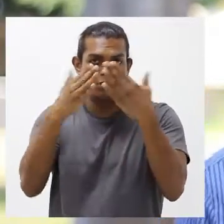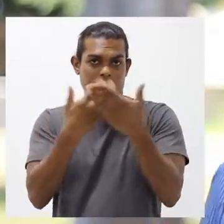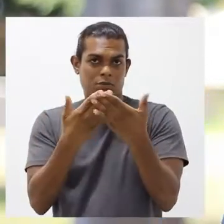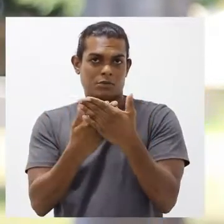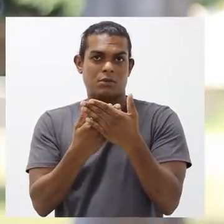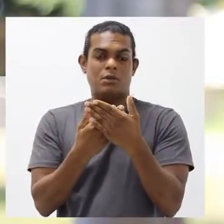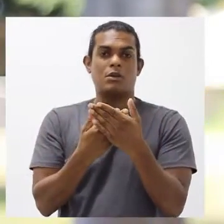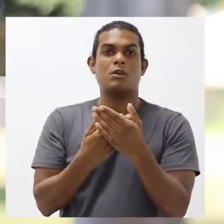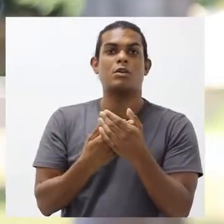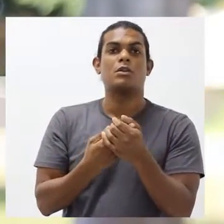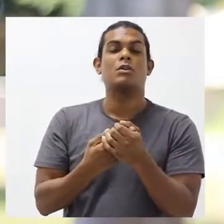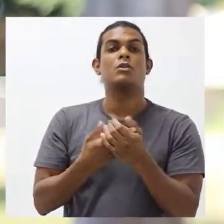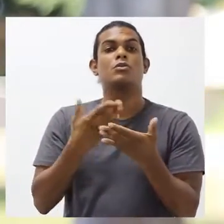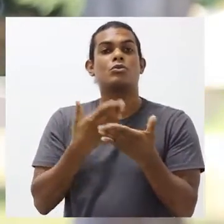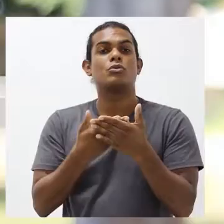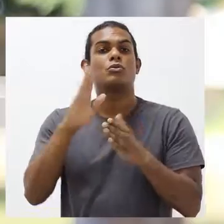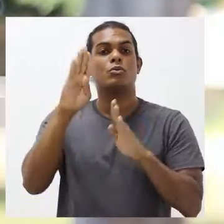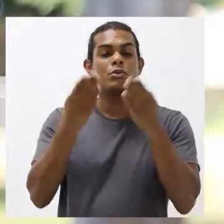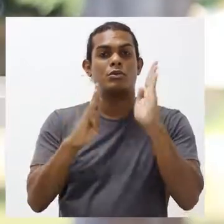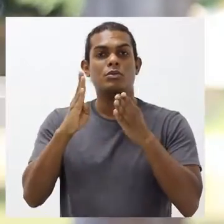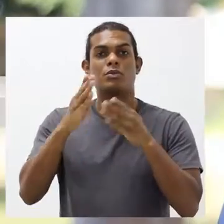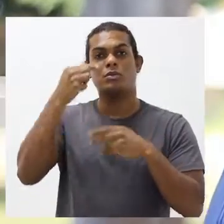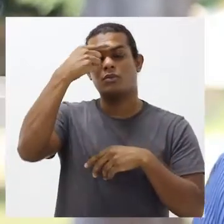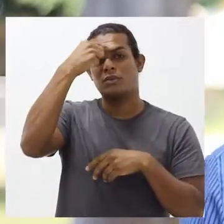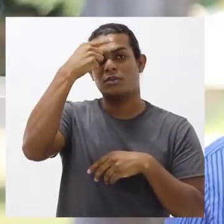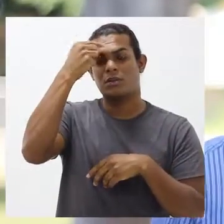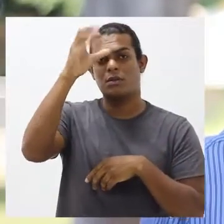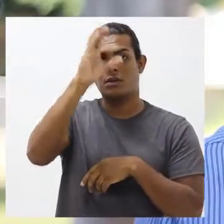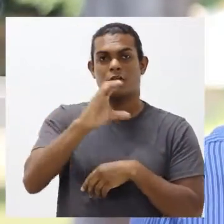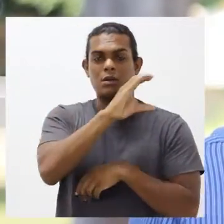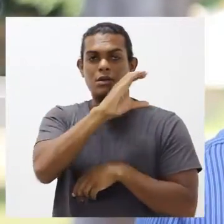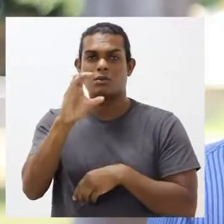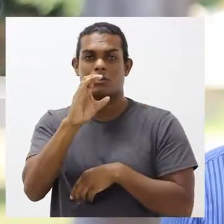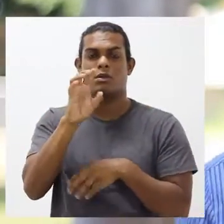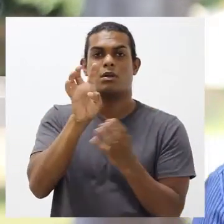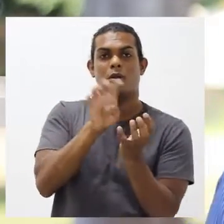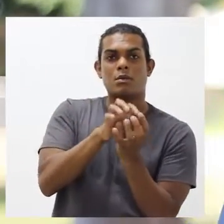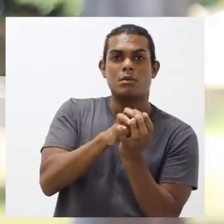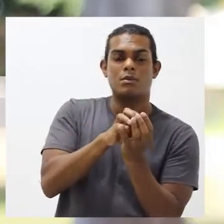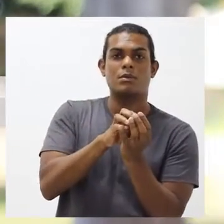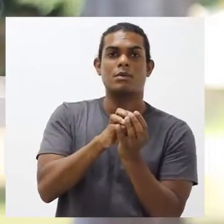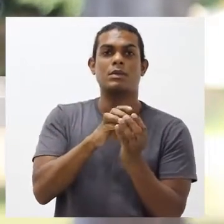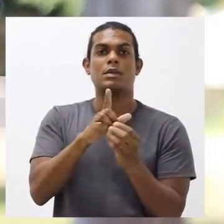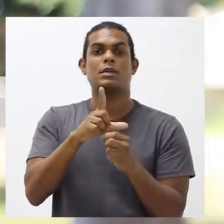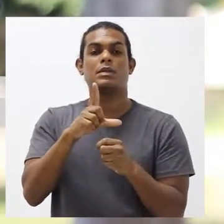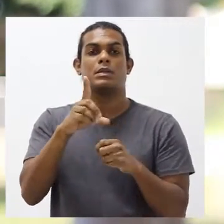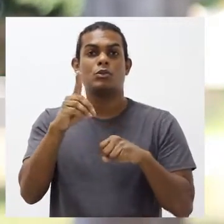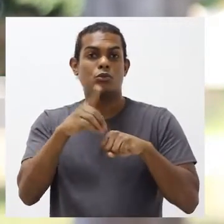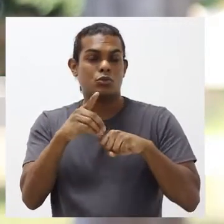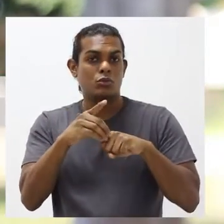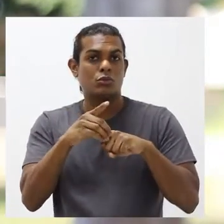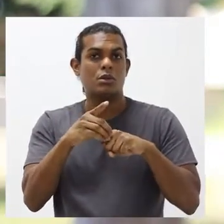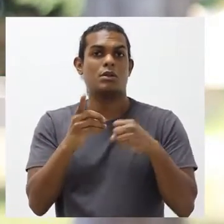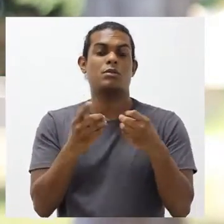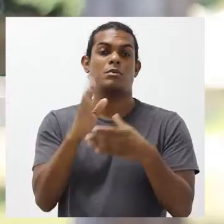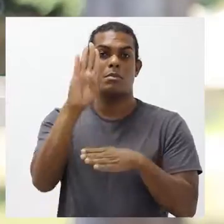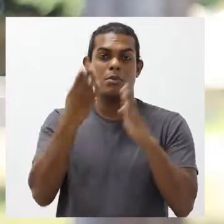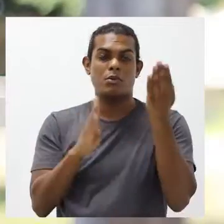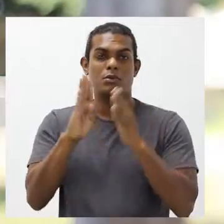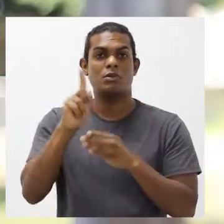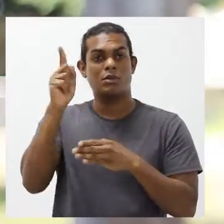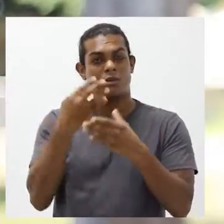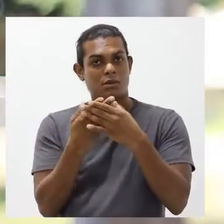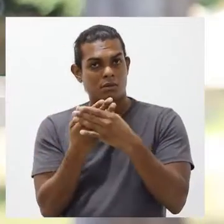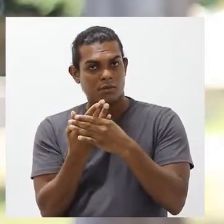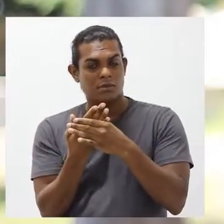Sou licenciado em ciências biológicas pela Universidade Católica de Pernambuco, tenho doutorado em biologia pela Universidade Federal de